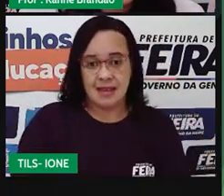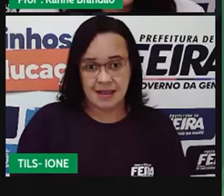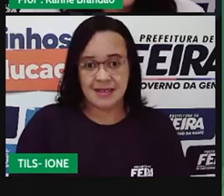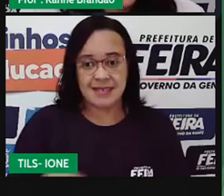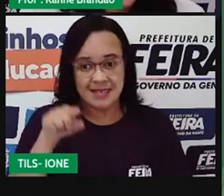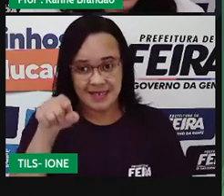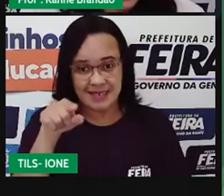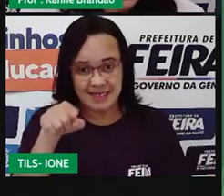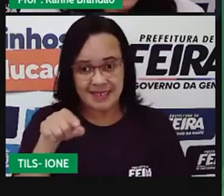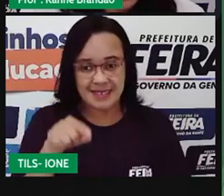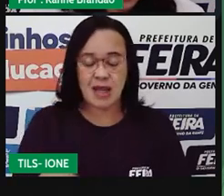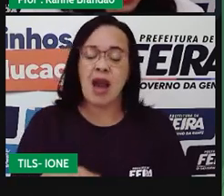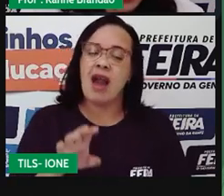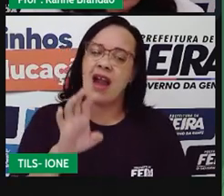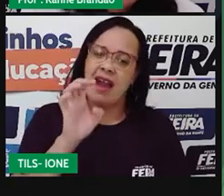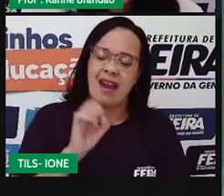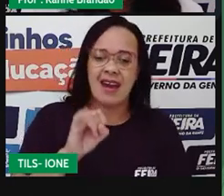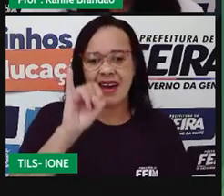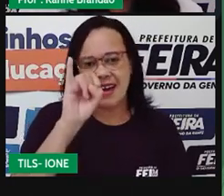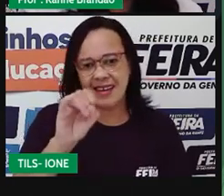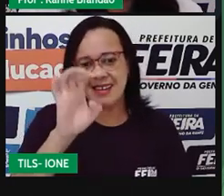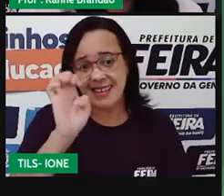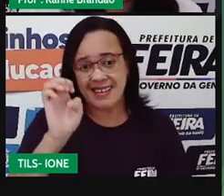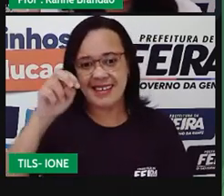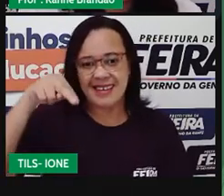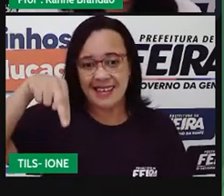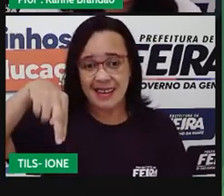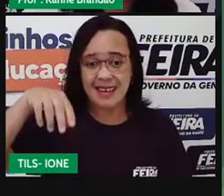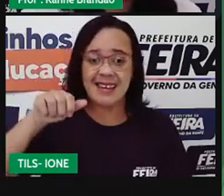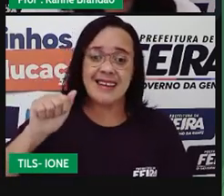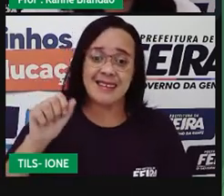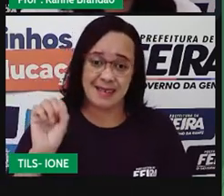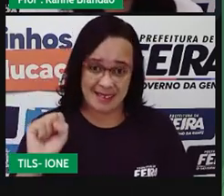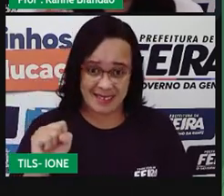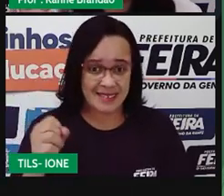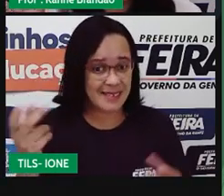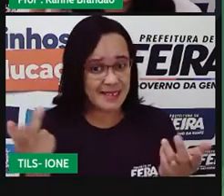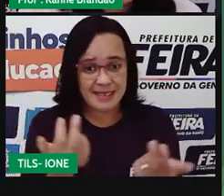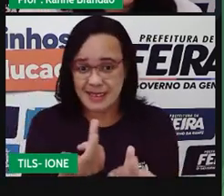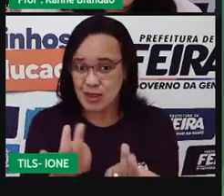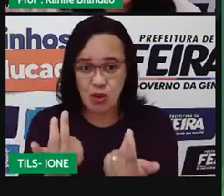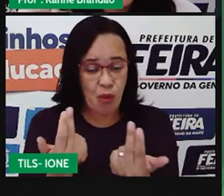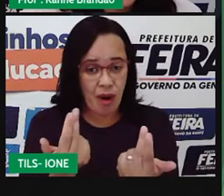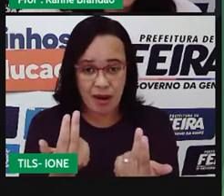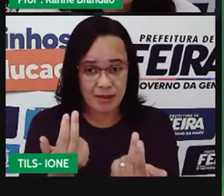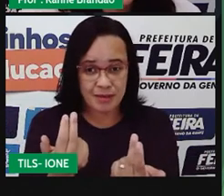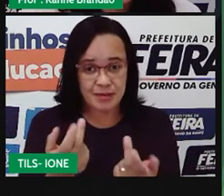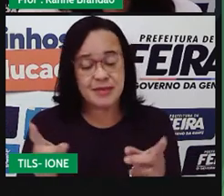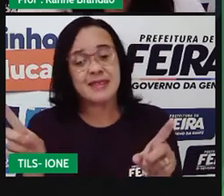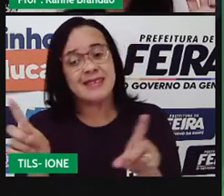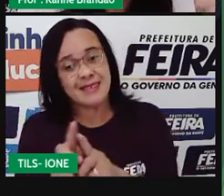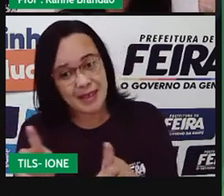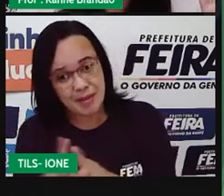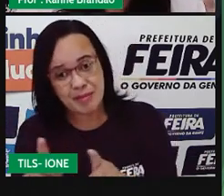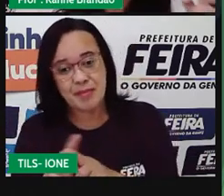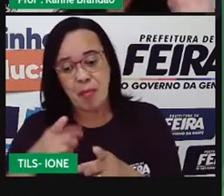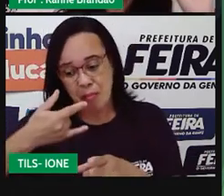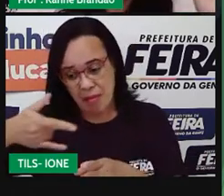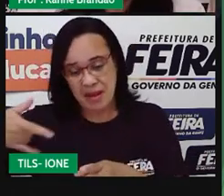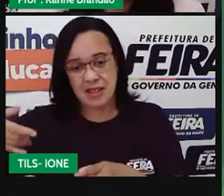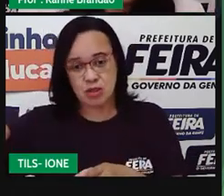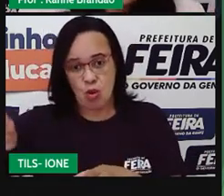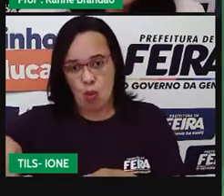as hienas, tá? A mesma coisa acontece com o peixe, que é essa rêmora, e